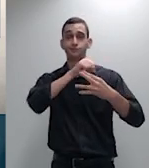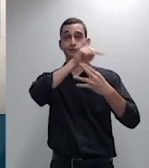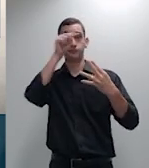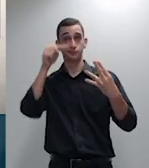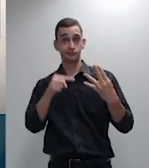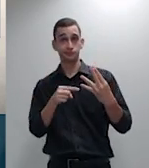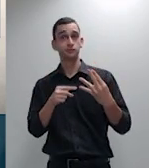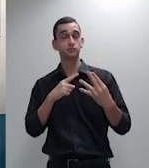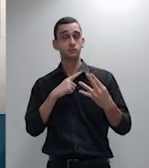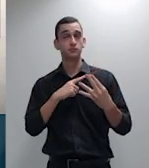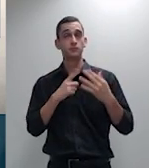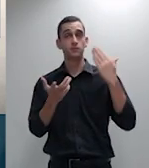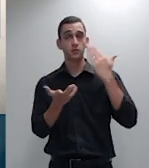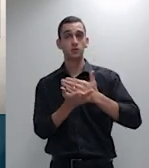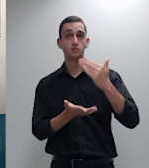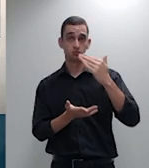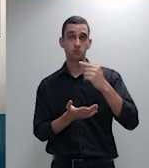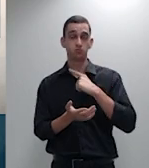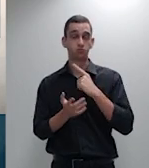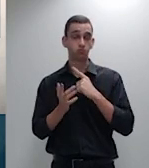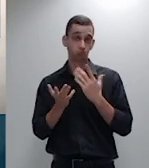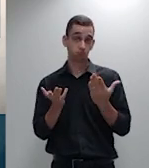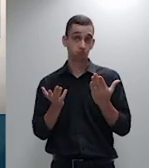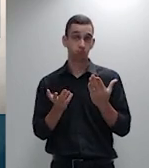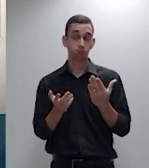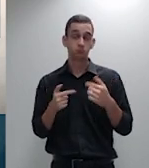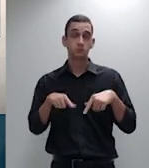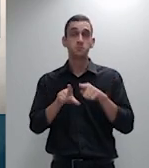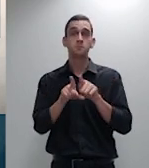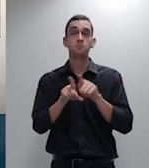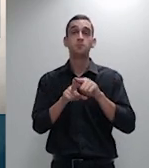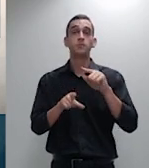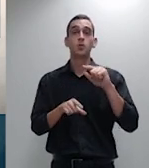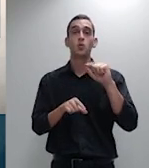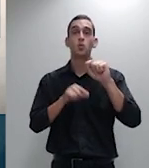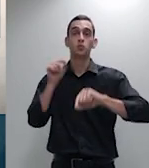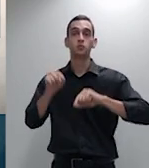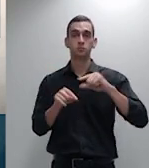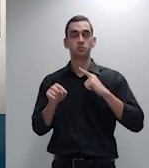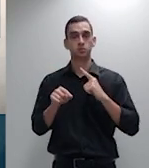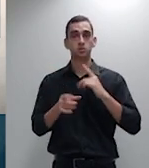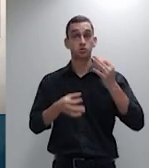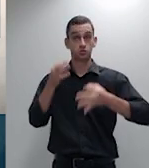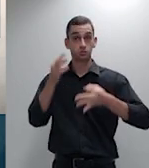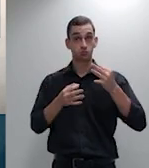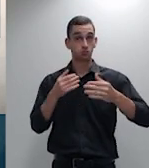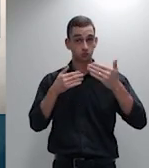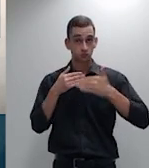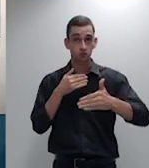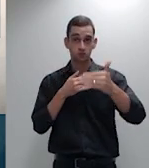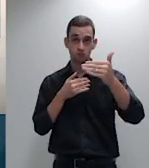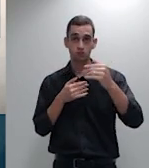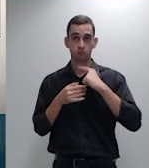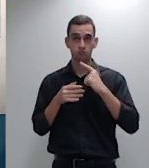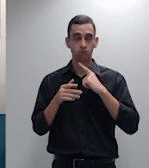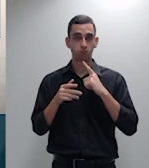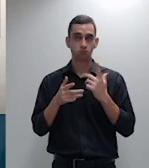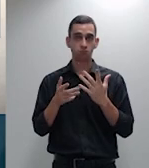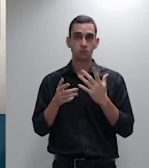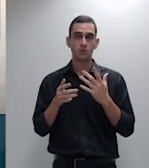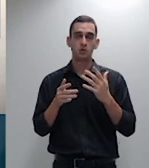declaratória de união estável depende do julgamento imediato desta recisória e não o contrário o objeto